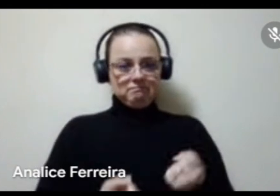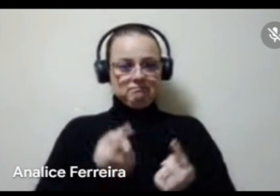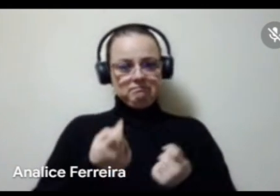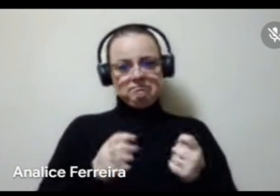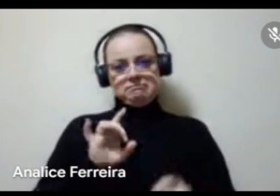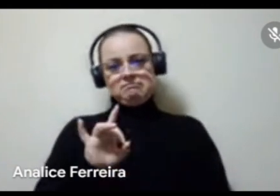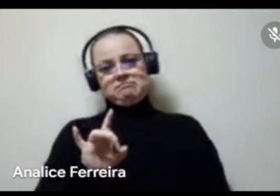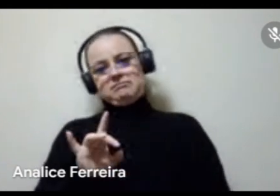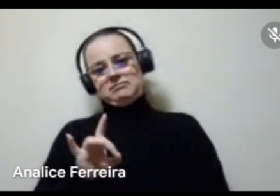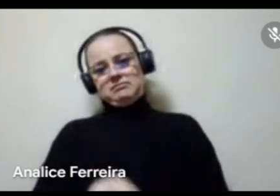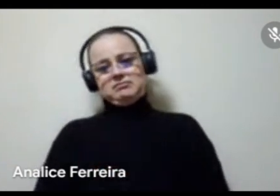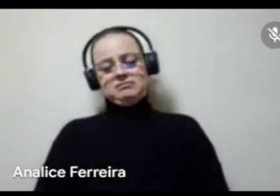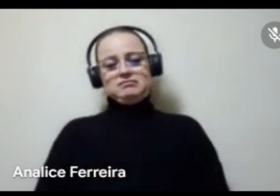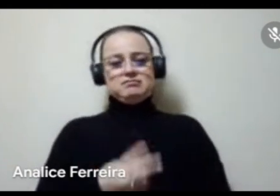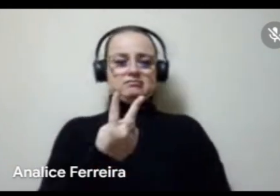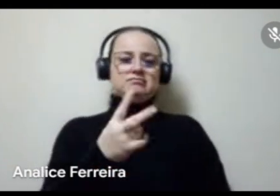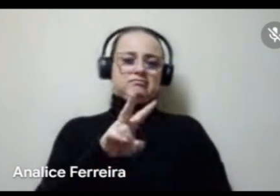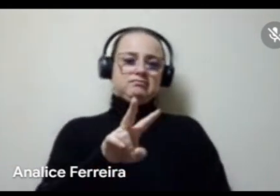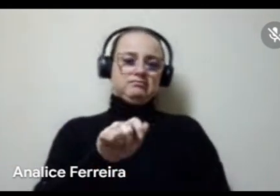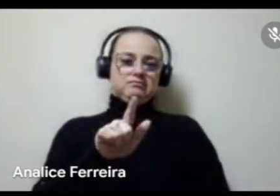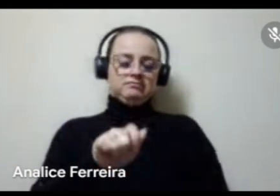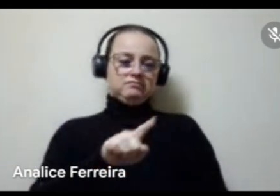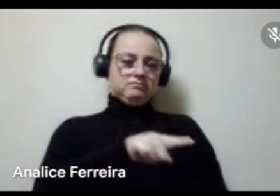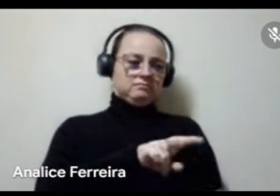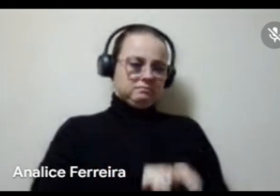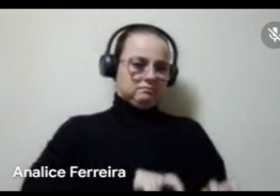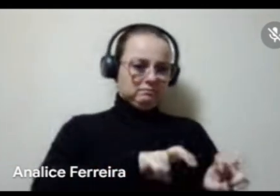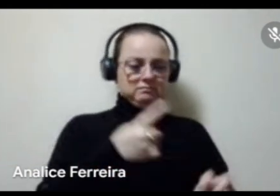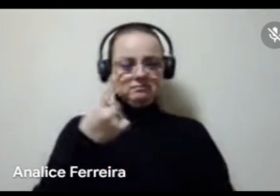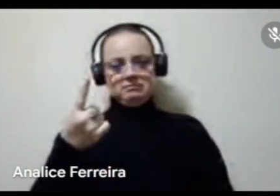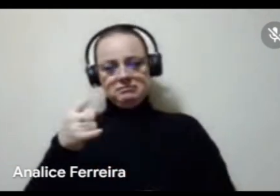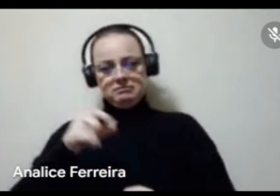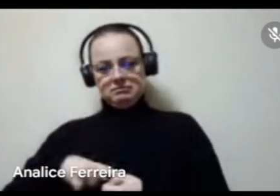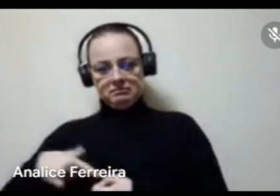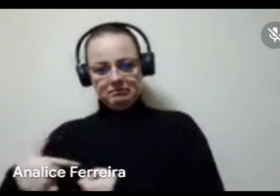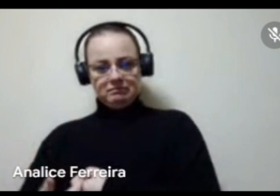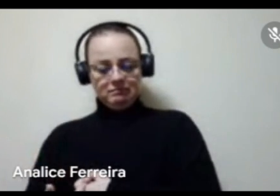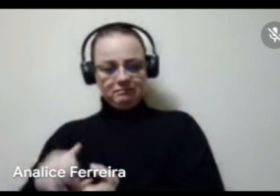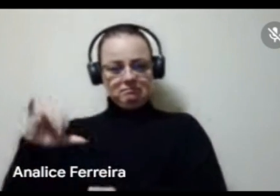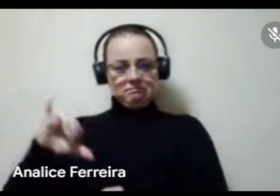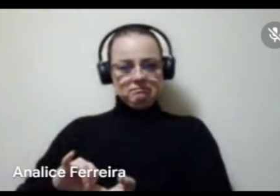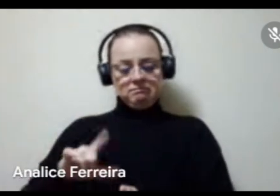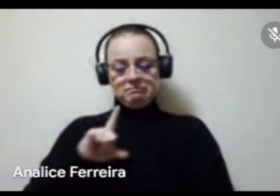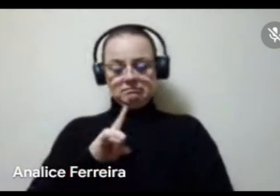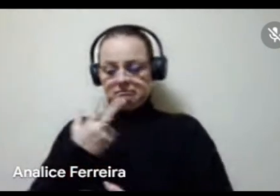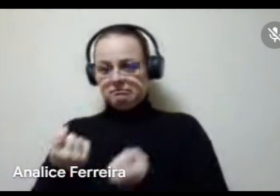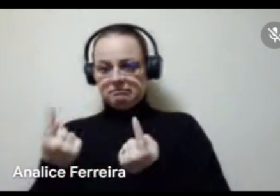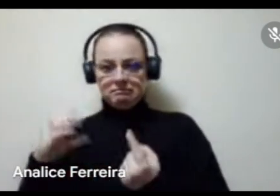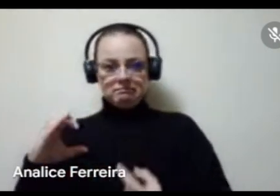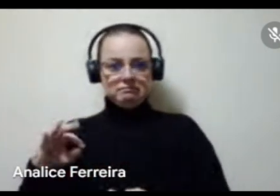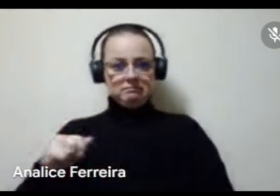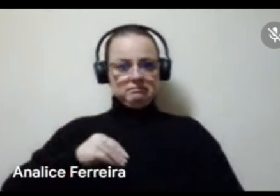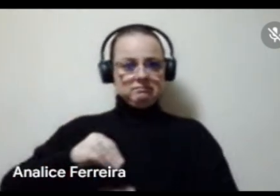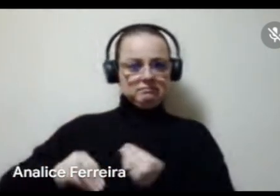duas vagas, uma para o interior e outra para a capital, e ainda tem a questão das cotas envolvida nisso.